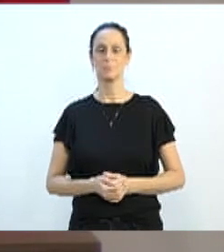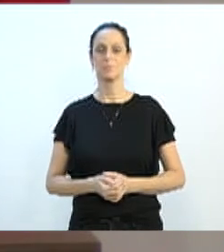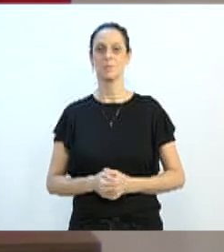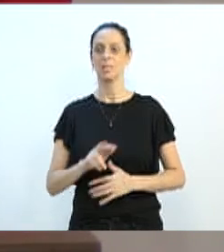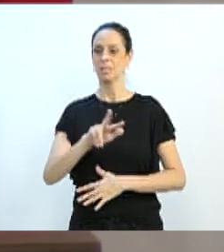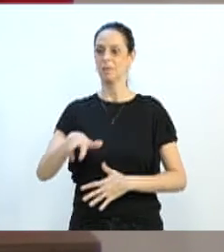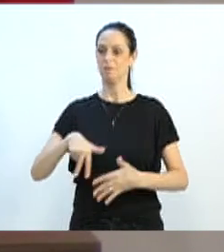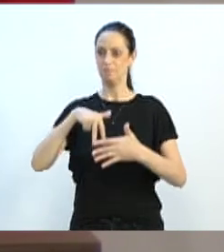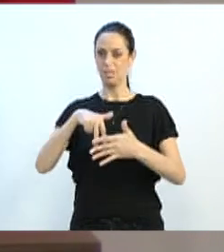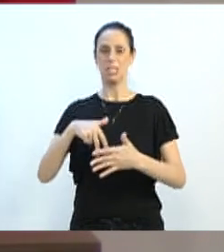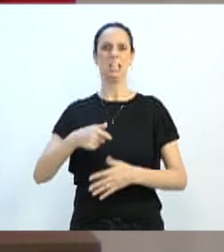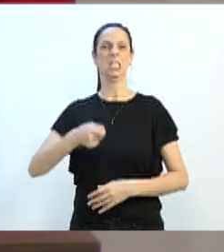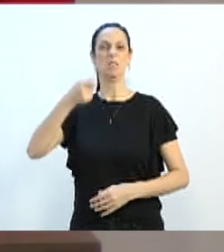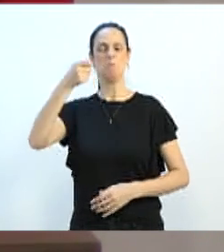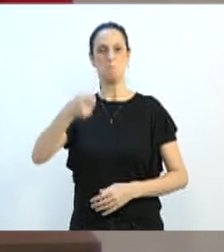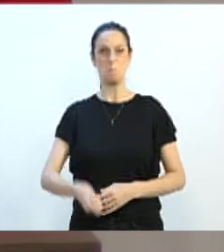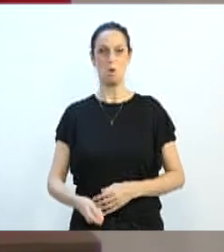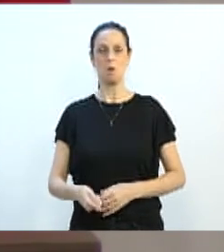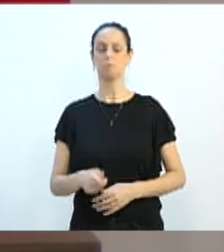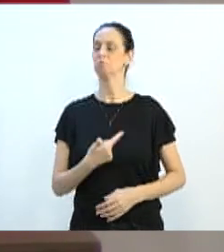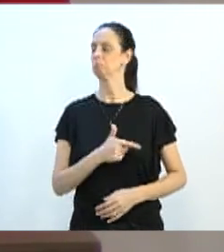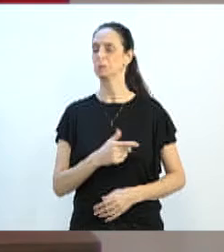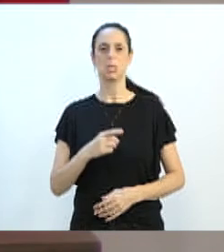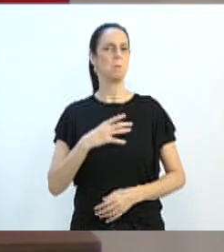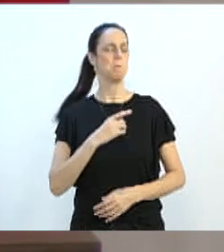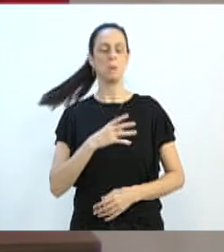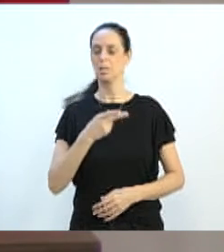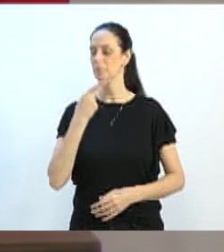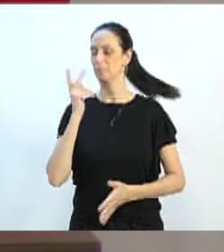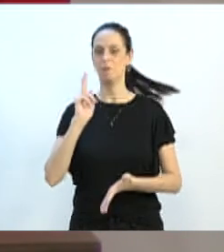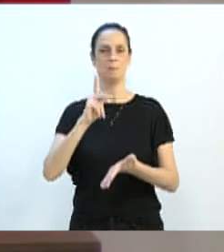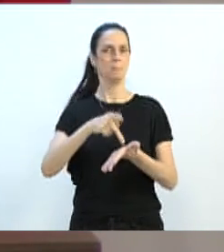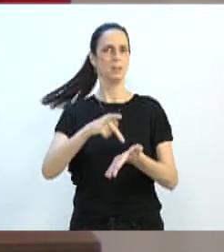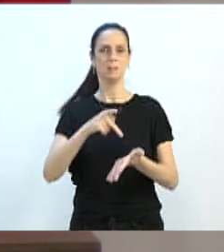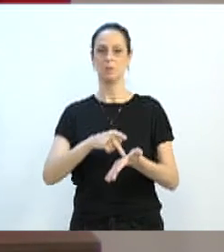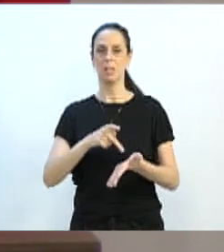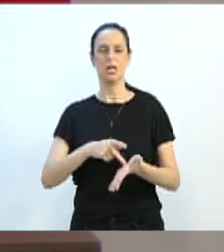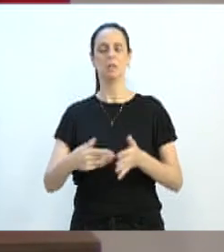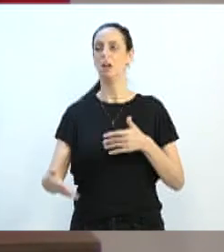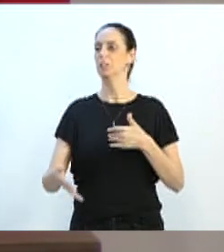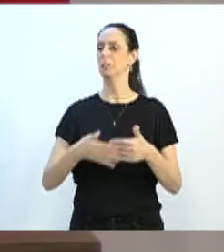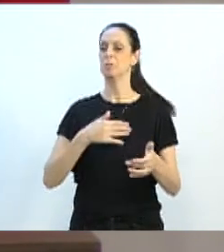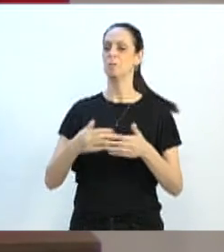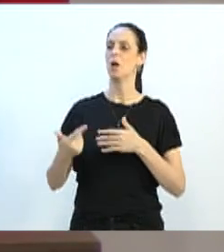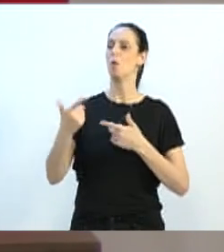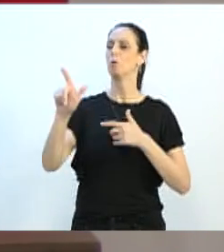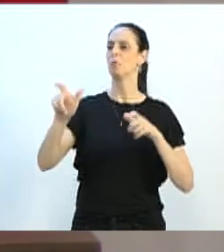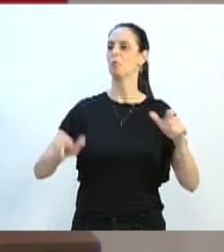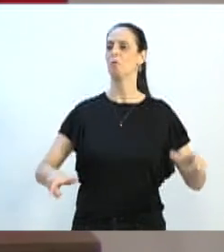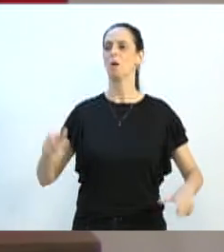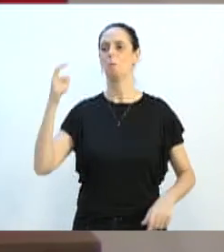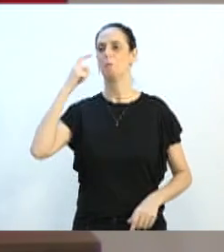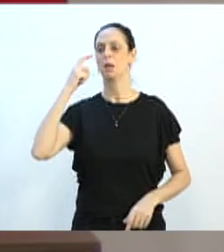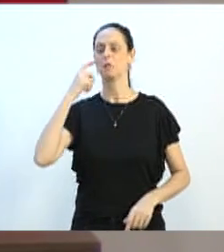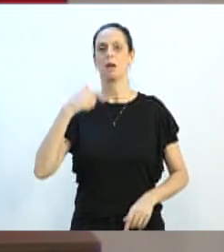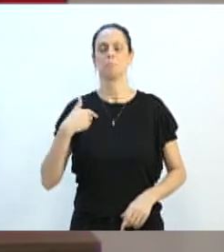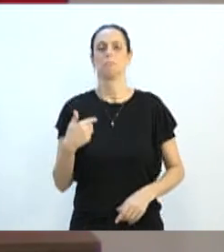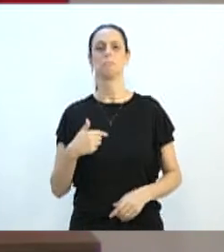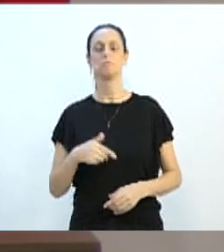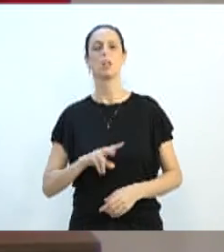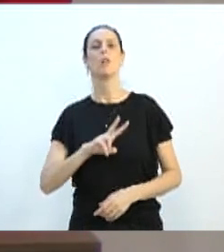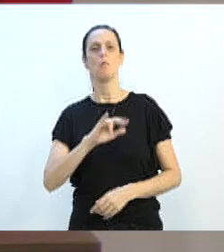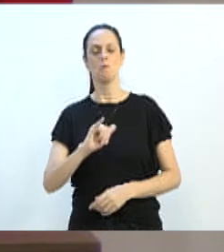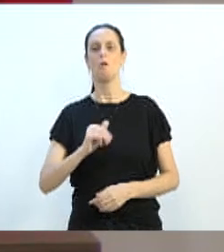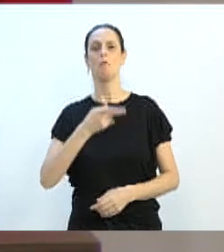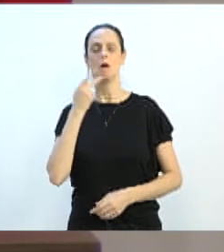impõe a sua palavra. Não tem medo de falar a verdade. Doa quem doer. Foi para mim uma honra poder ficar 30